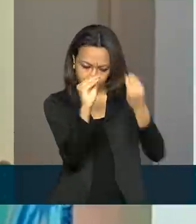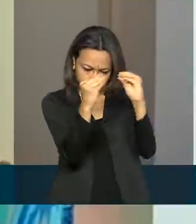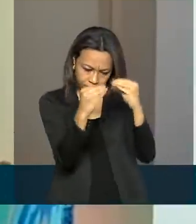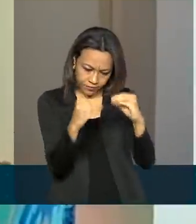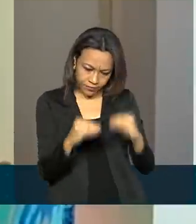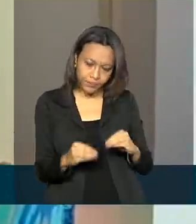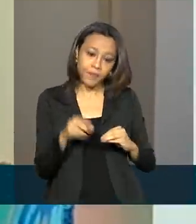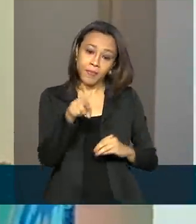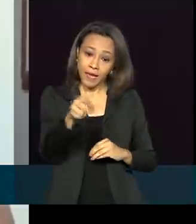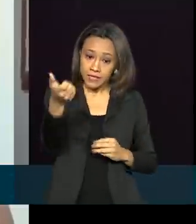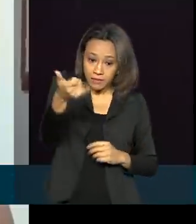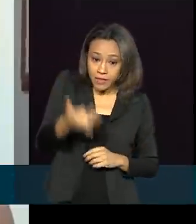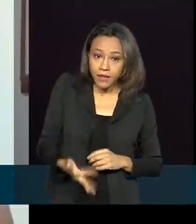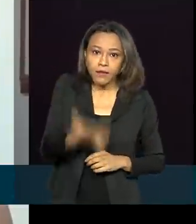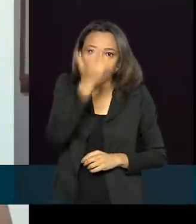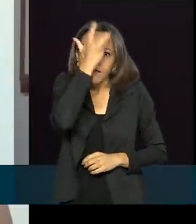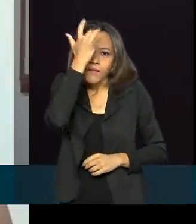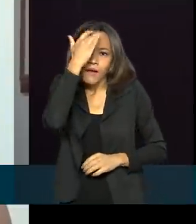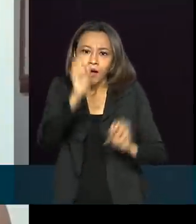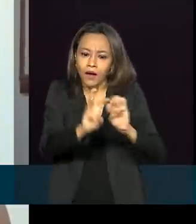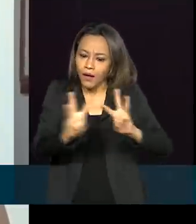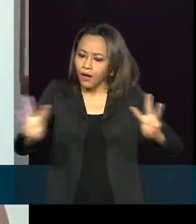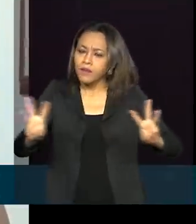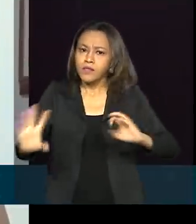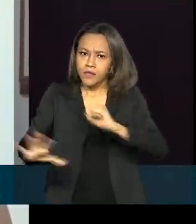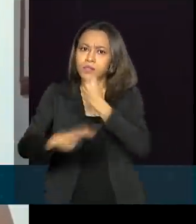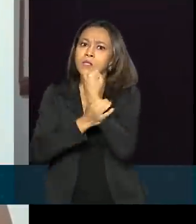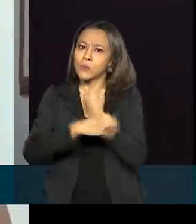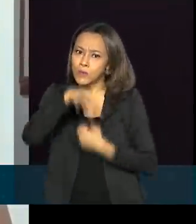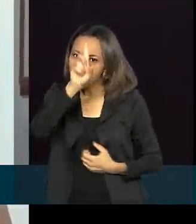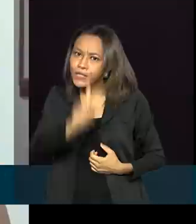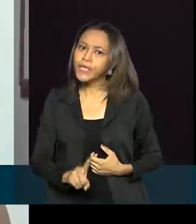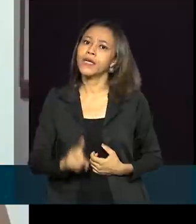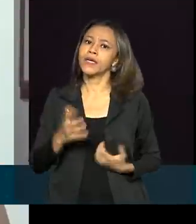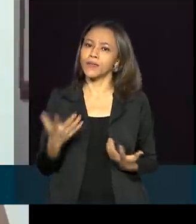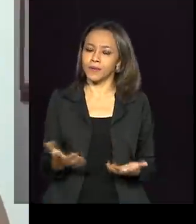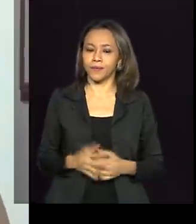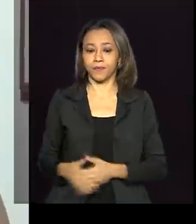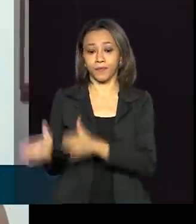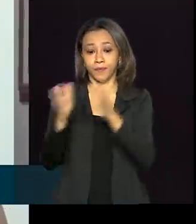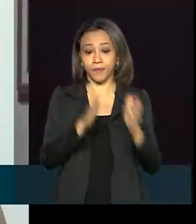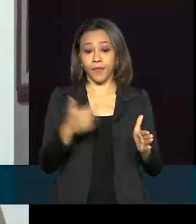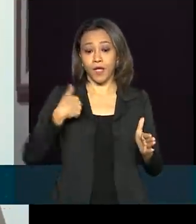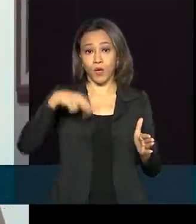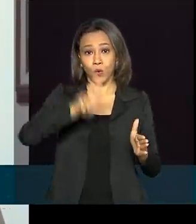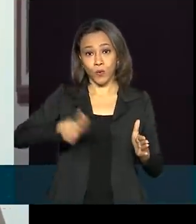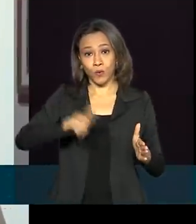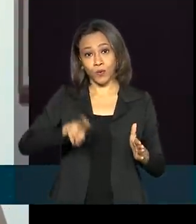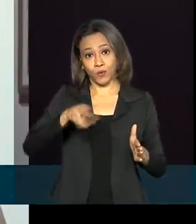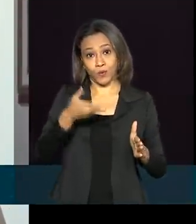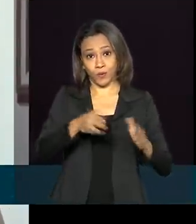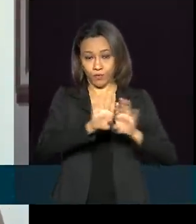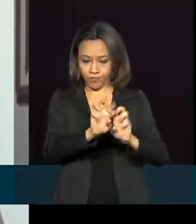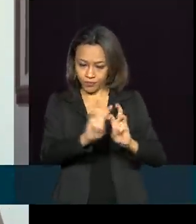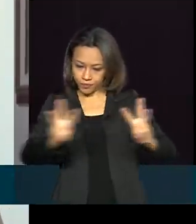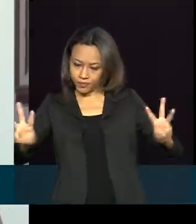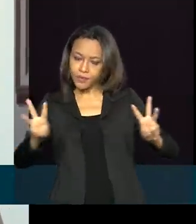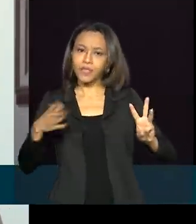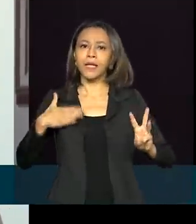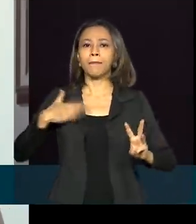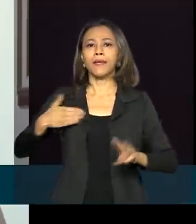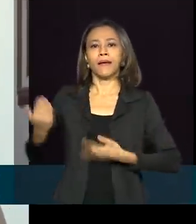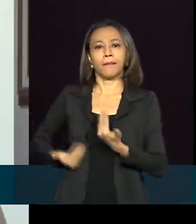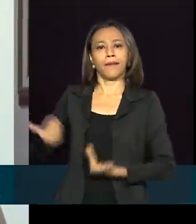plataforma facilita a vida e garante direitos para o trabalhador. Eu uso o E-Social para registrar os direitos trabalhistas da minha empregada